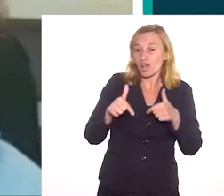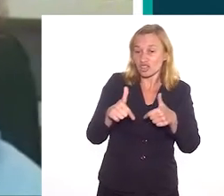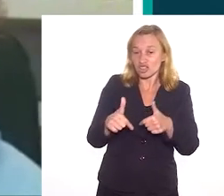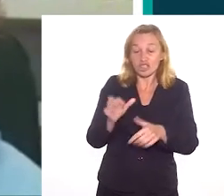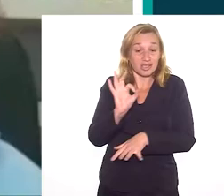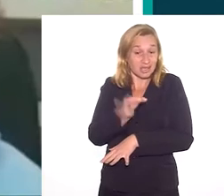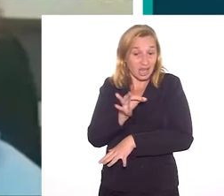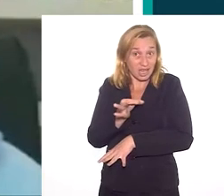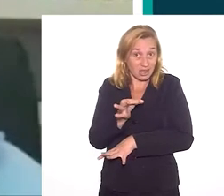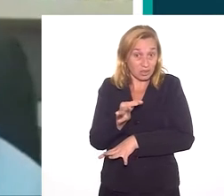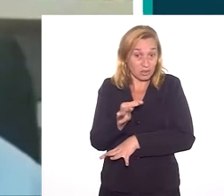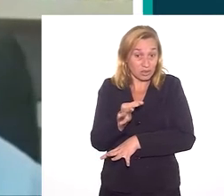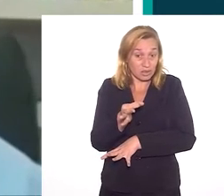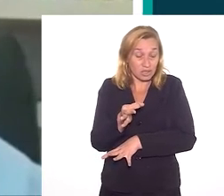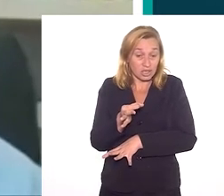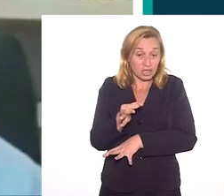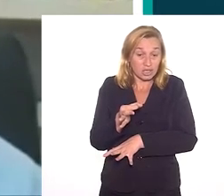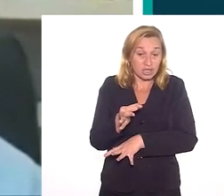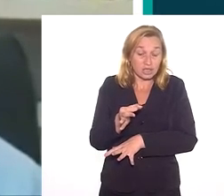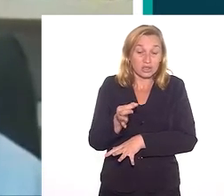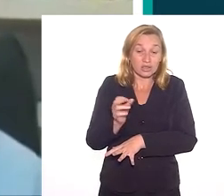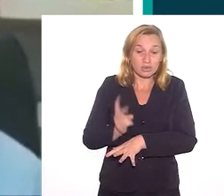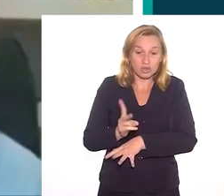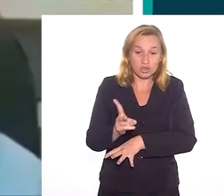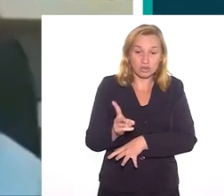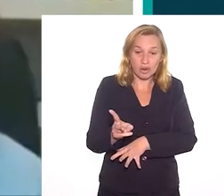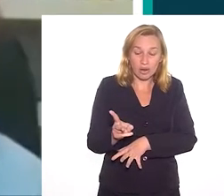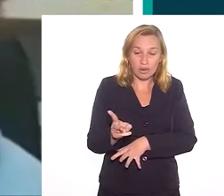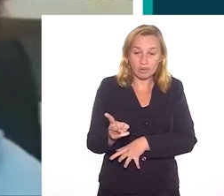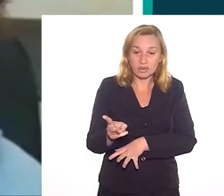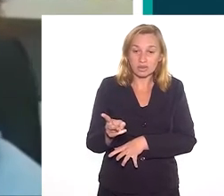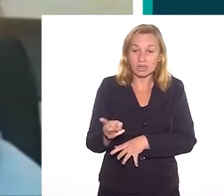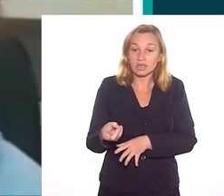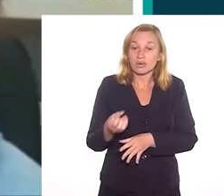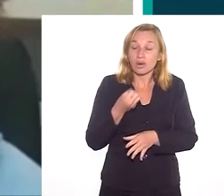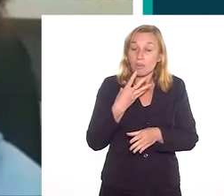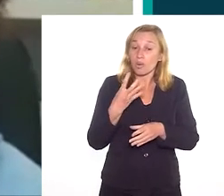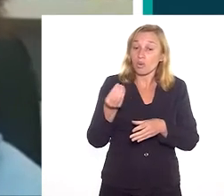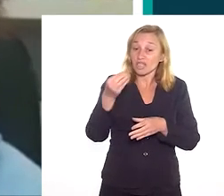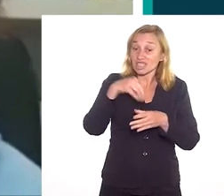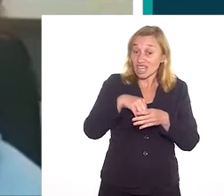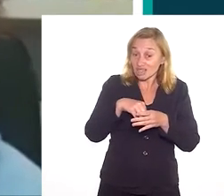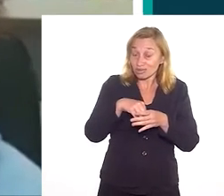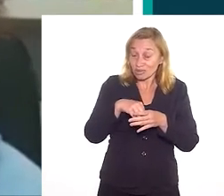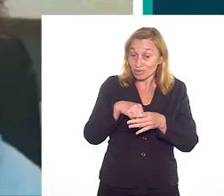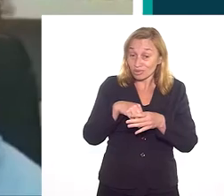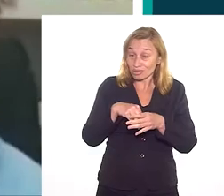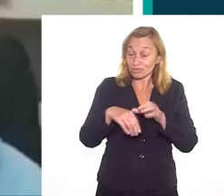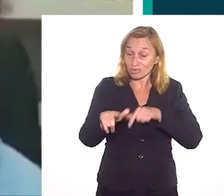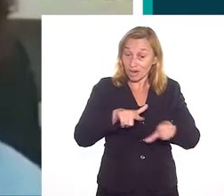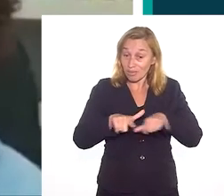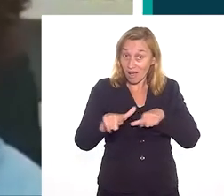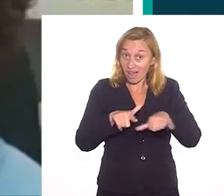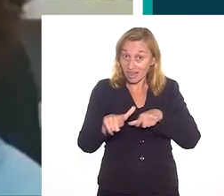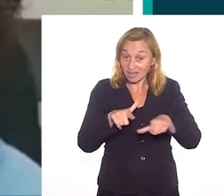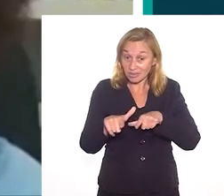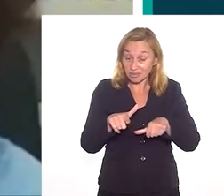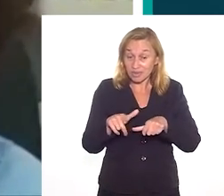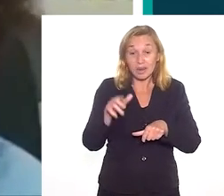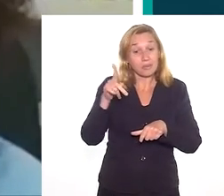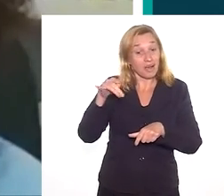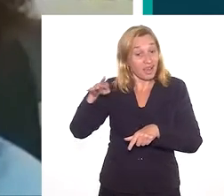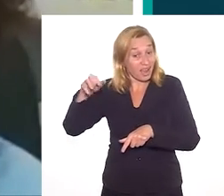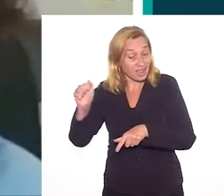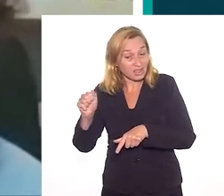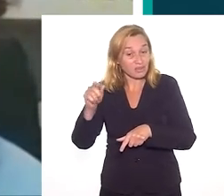também de manter, em certa medida, uma mão de obra que seja significativa dentro dessas fazendas. Principalmente aqui, eu estou falando